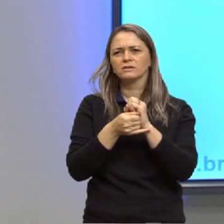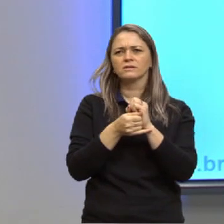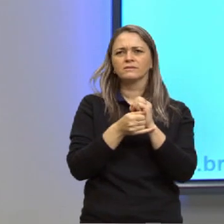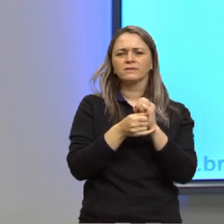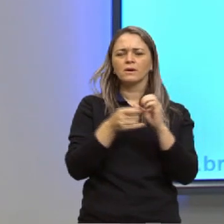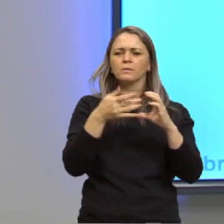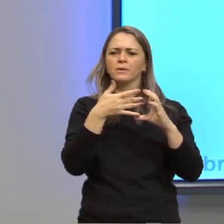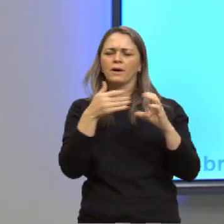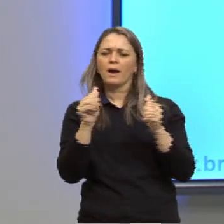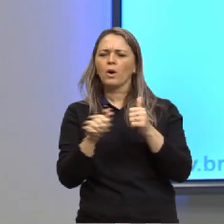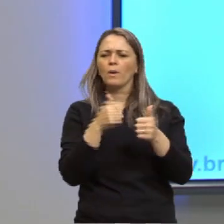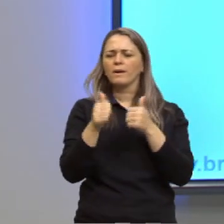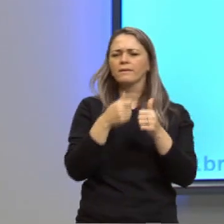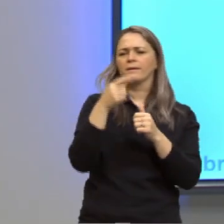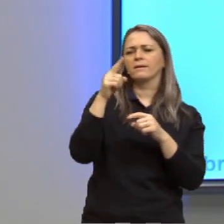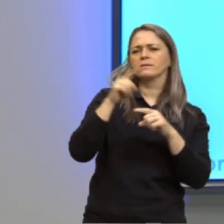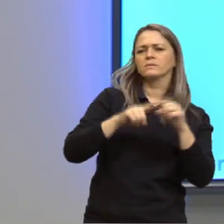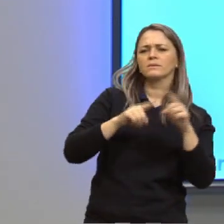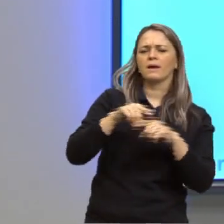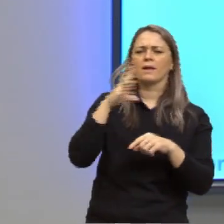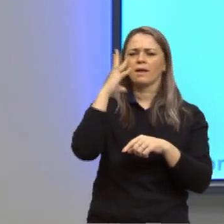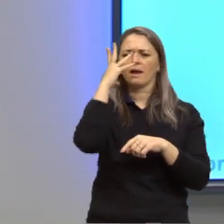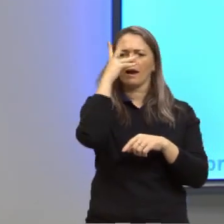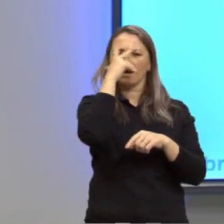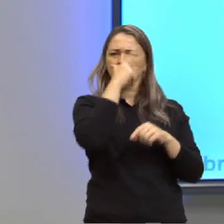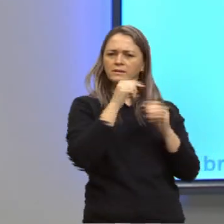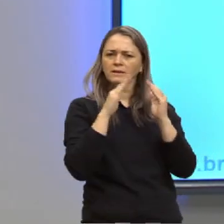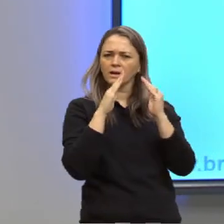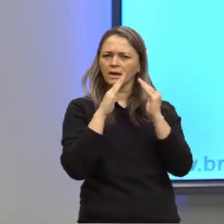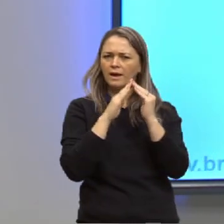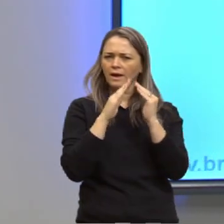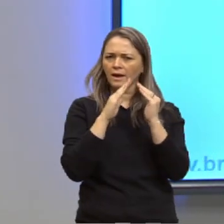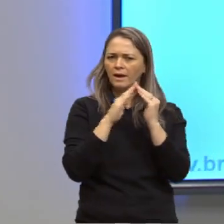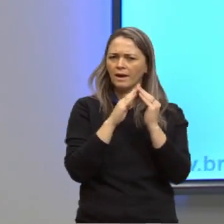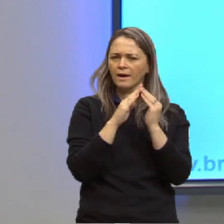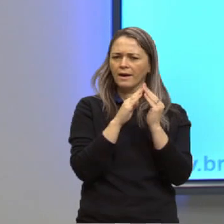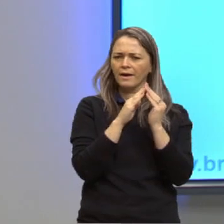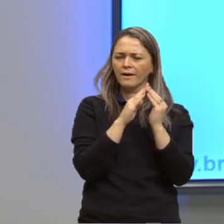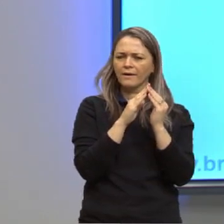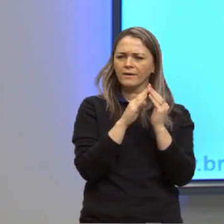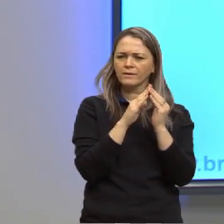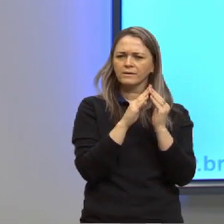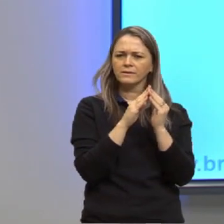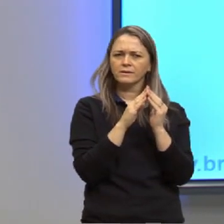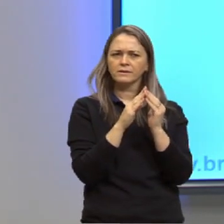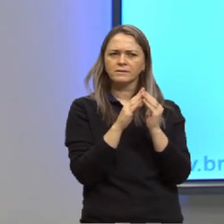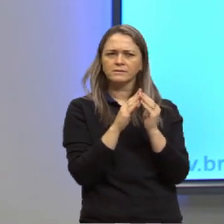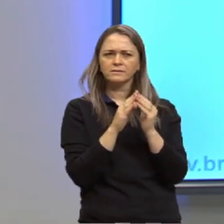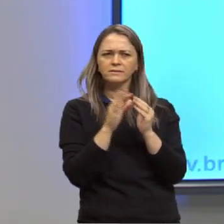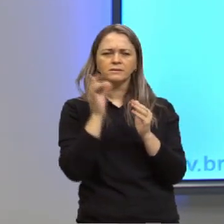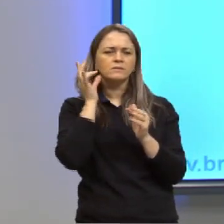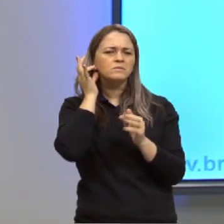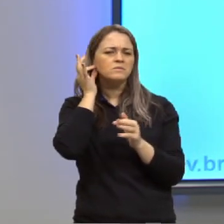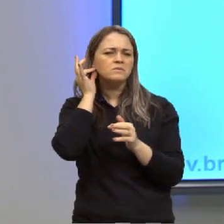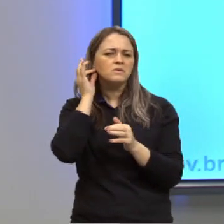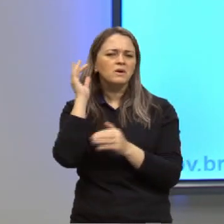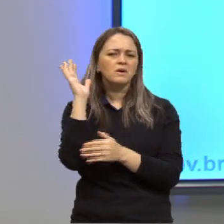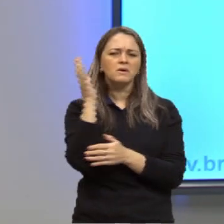produtos ali. Linda residência, maravilhoso jardim,